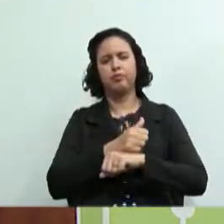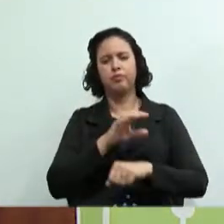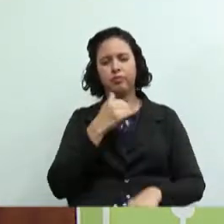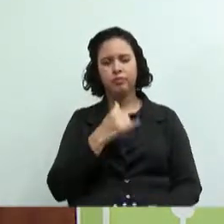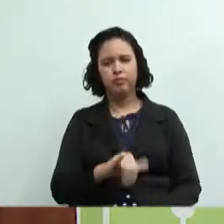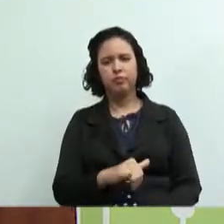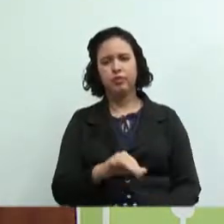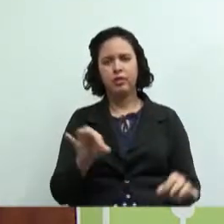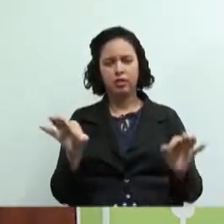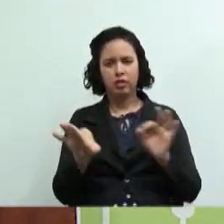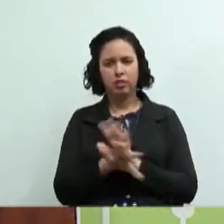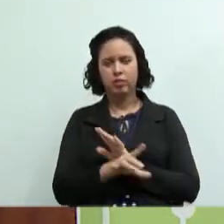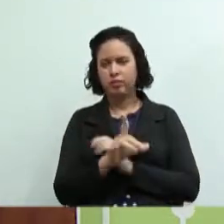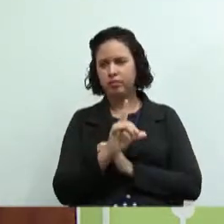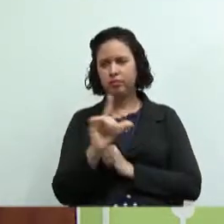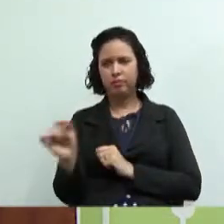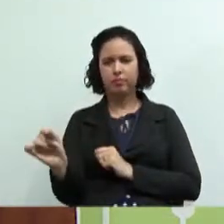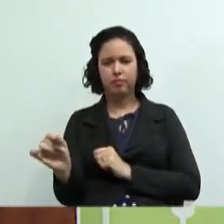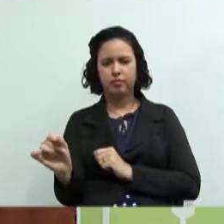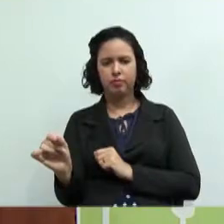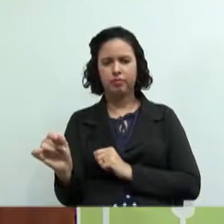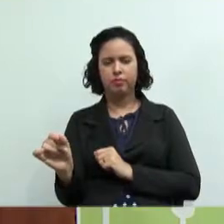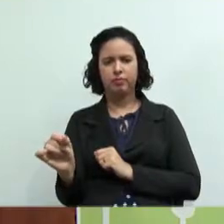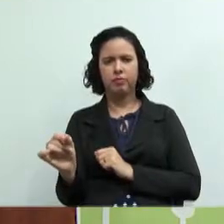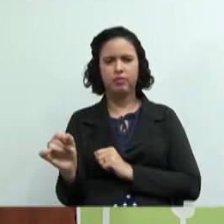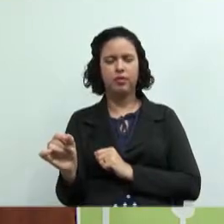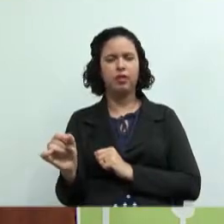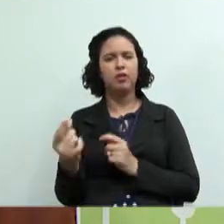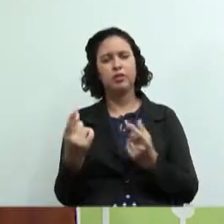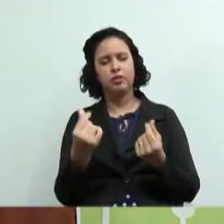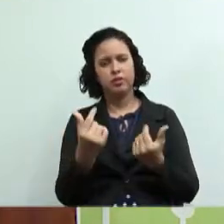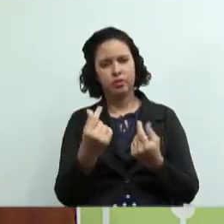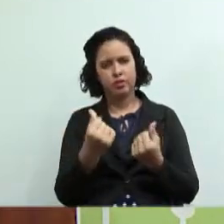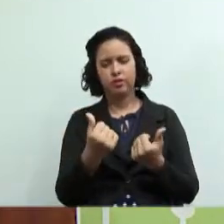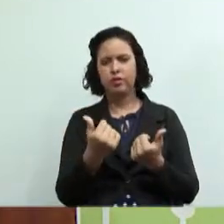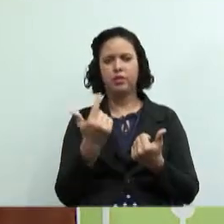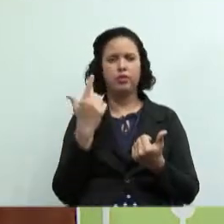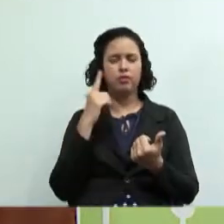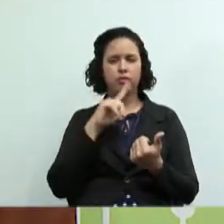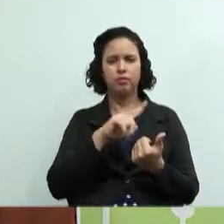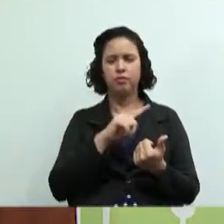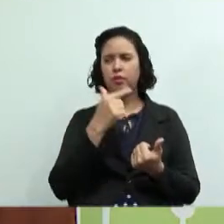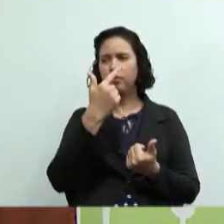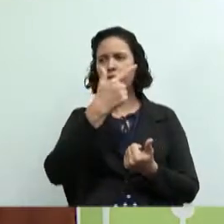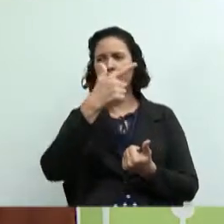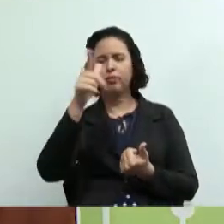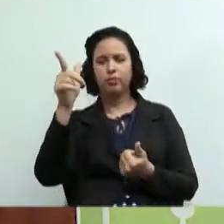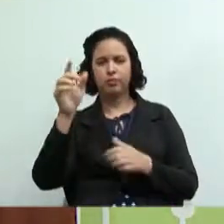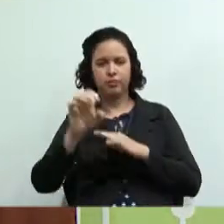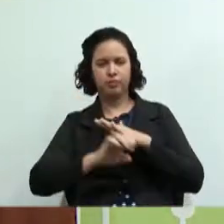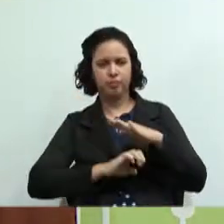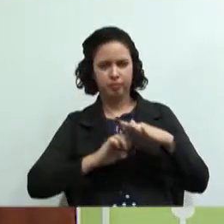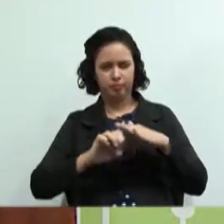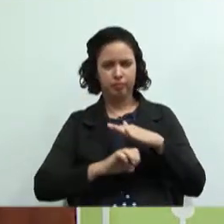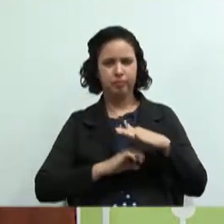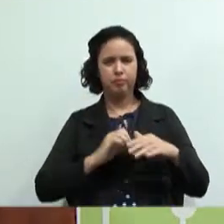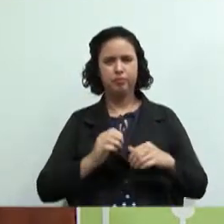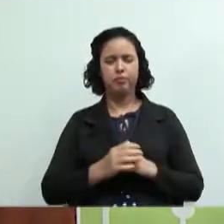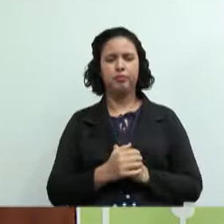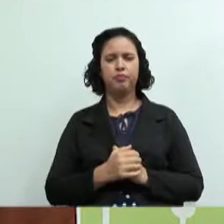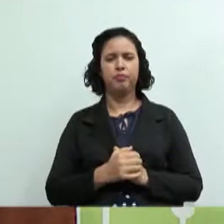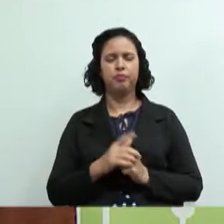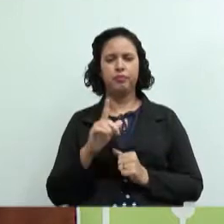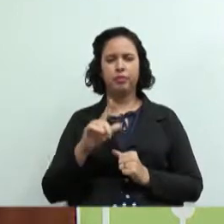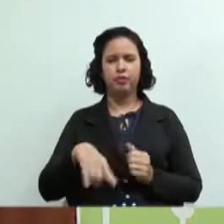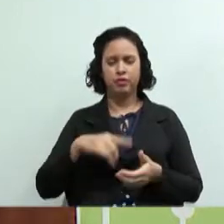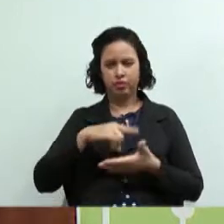acabou o serviço ele vai embora ganha o dinheiro dele e vai embora prestar serviço para outra empresa essa é a terceirização é a